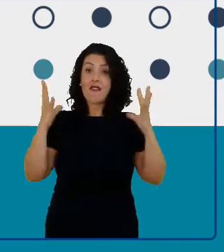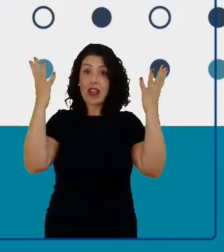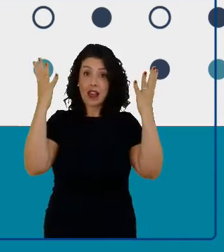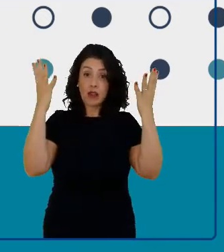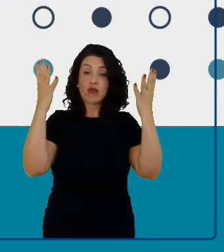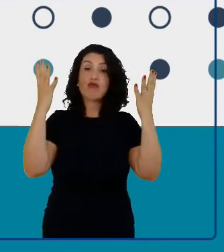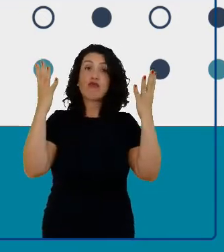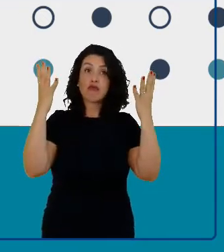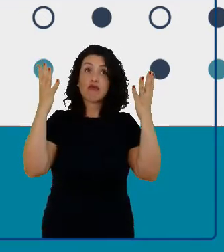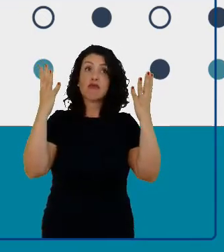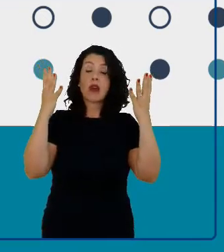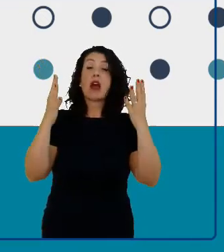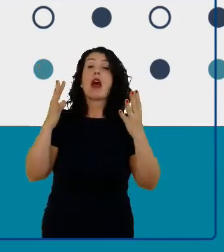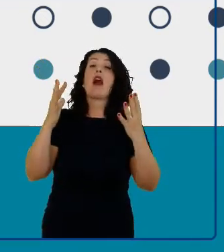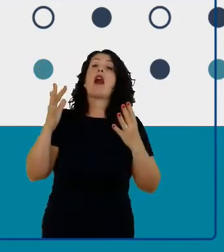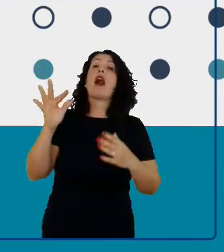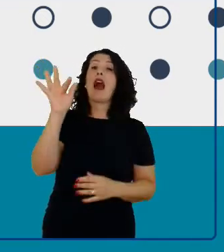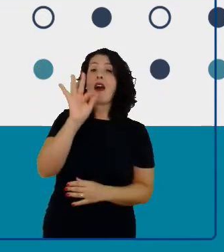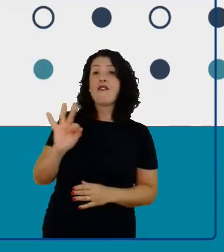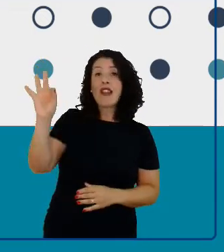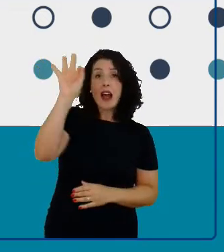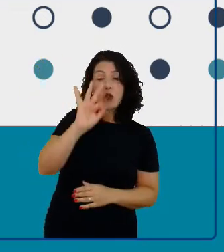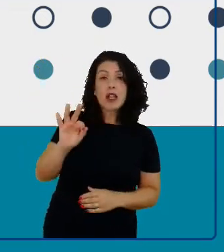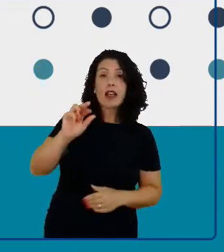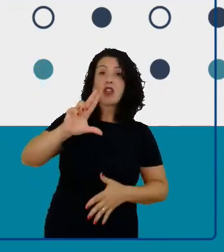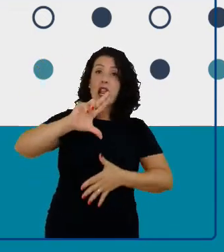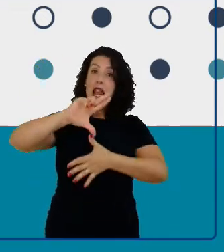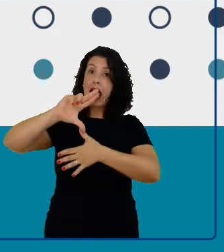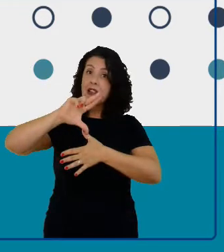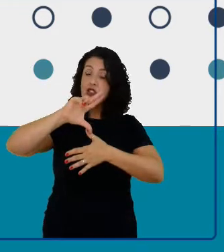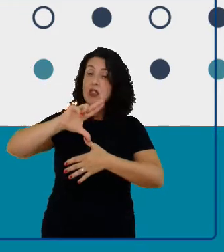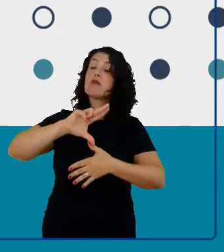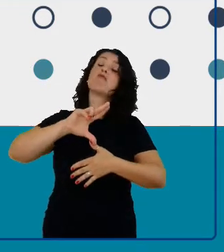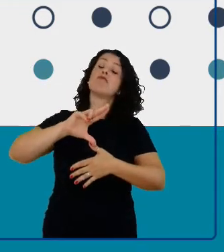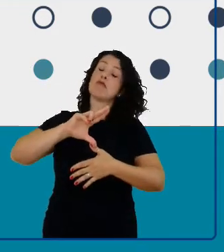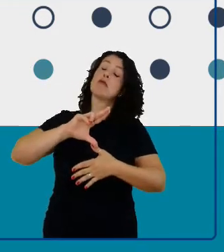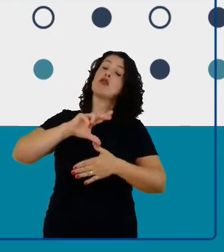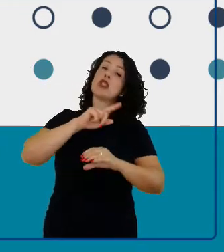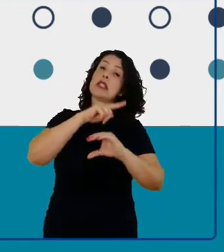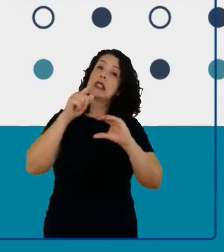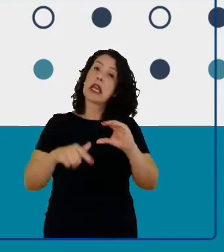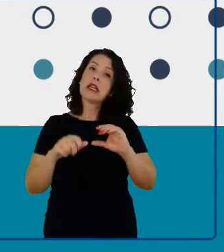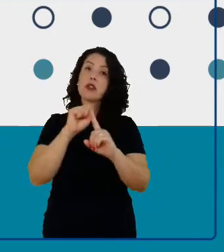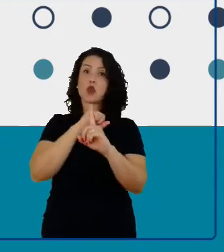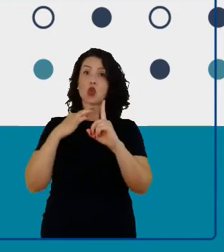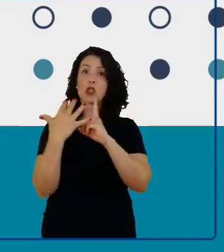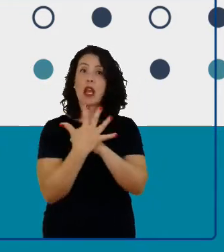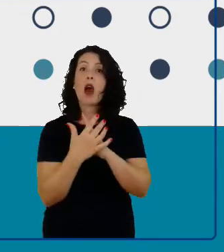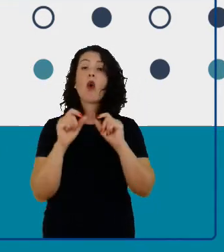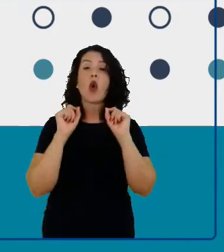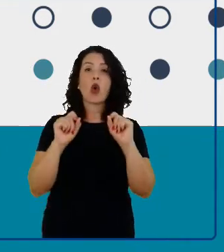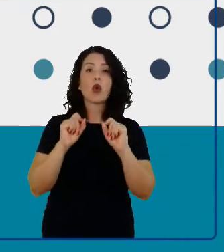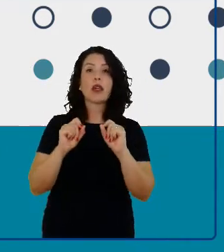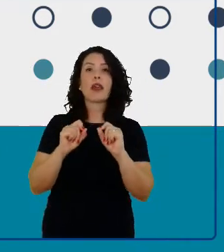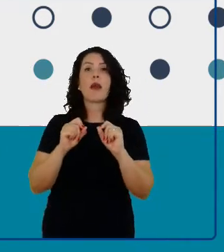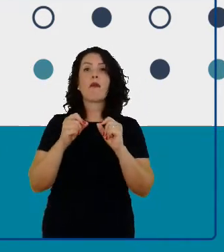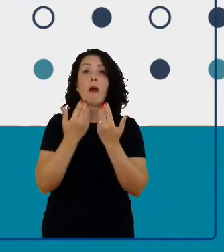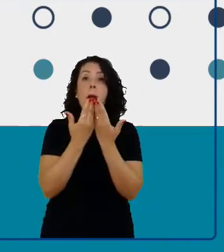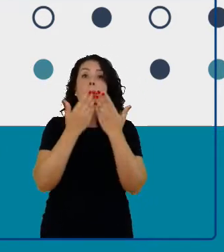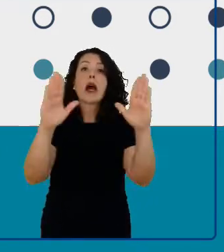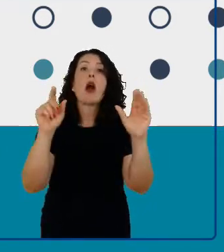o Flasco vai lançar pesquisa importante sobre a ciência